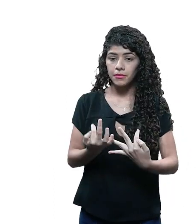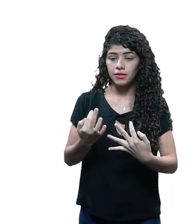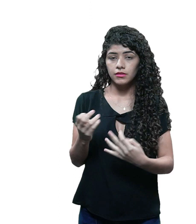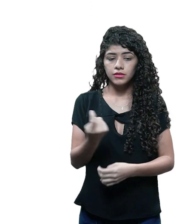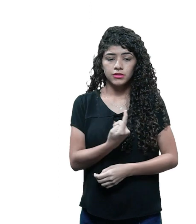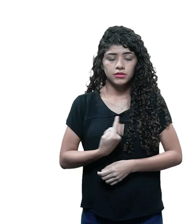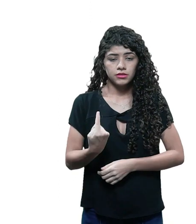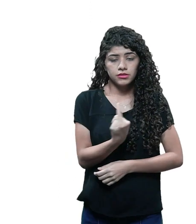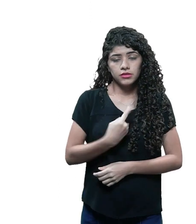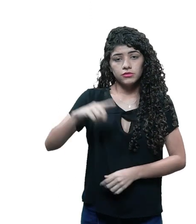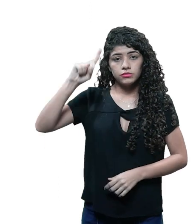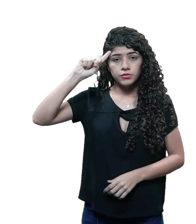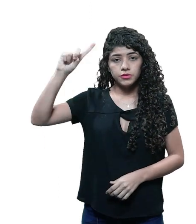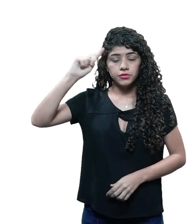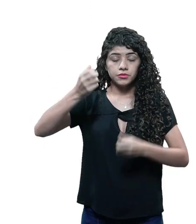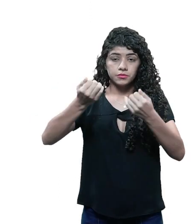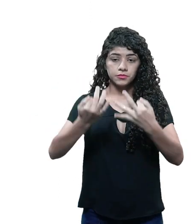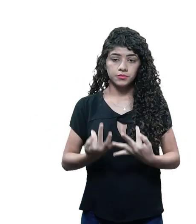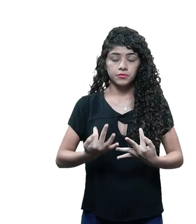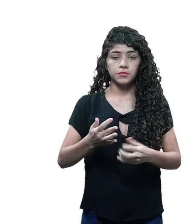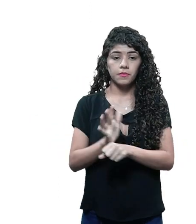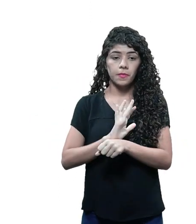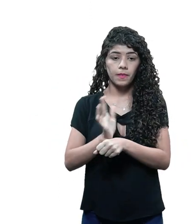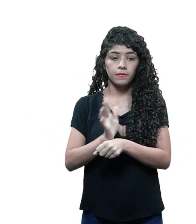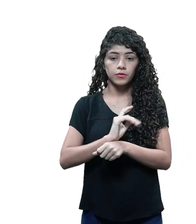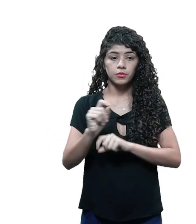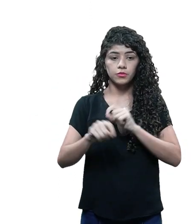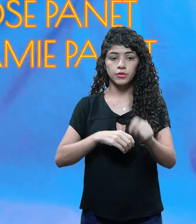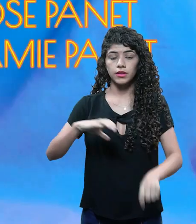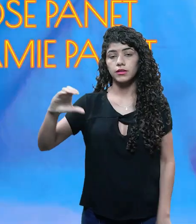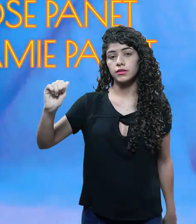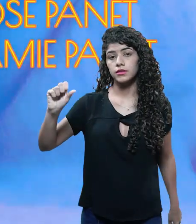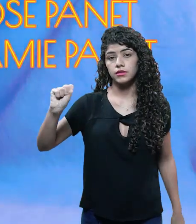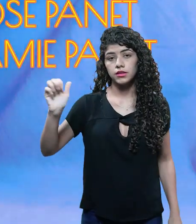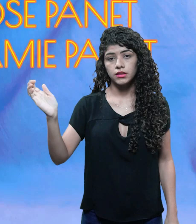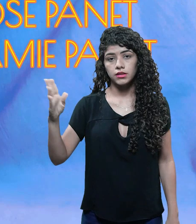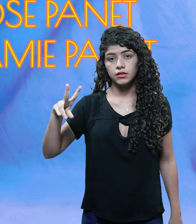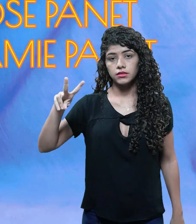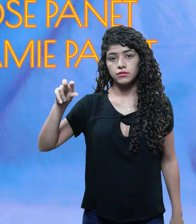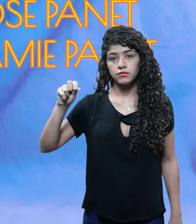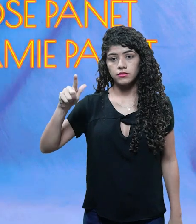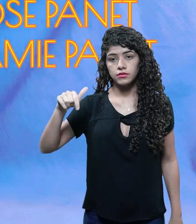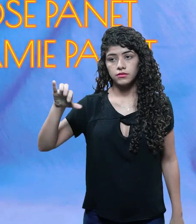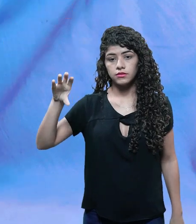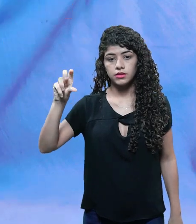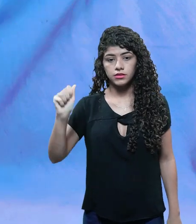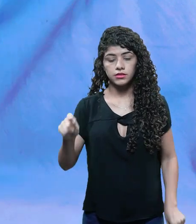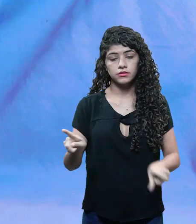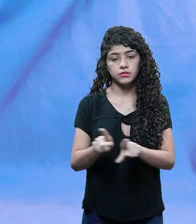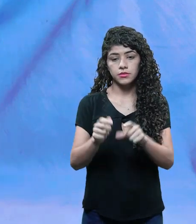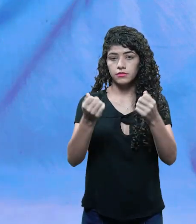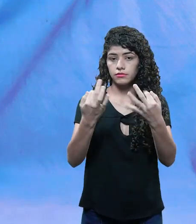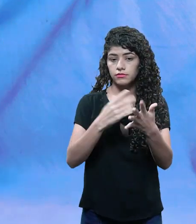do cotidiano. Esta é a storyline do filme Casa Vazia, que eu também escrevi